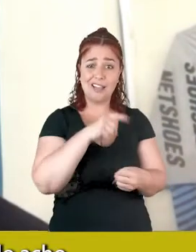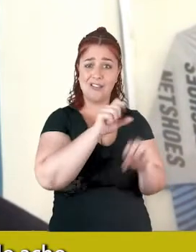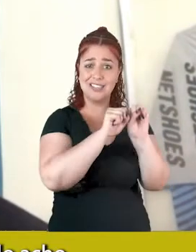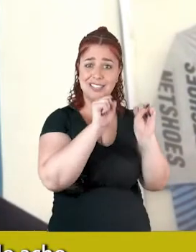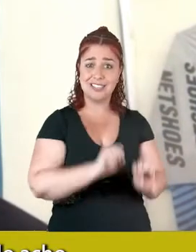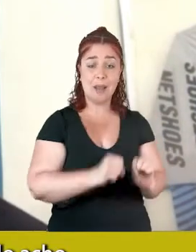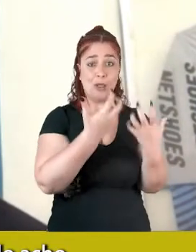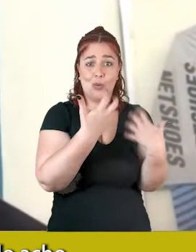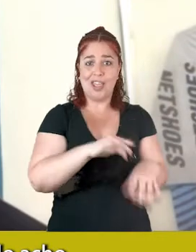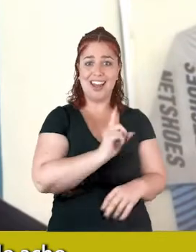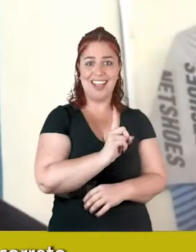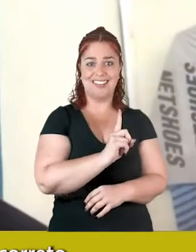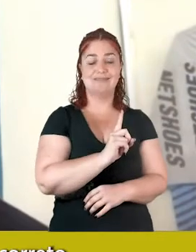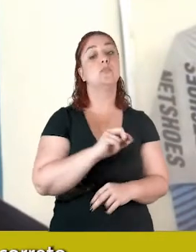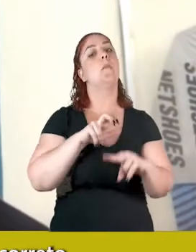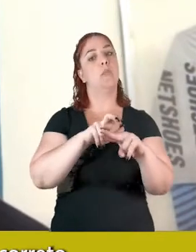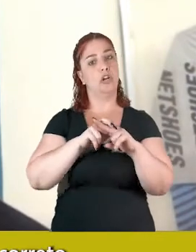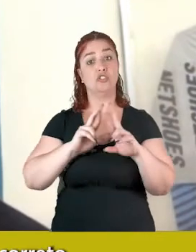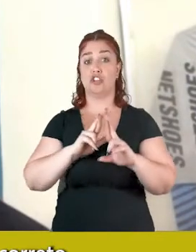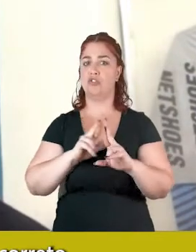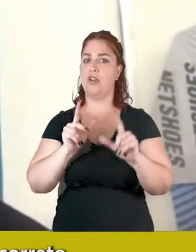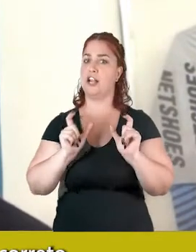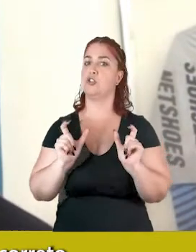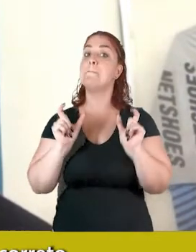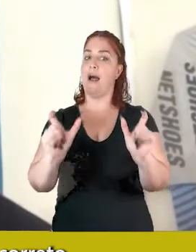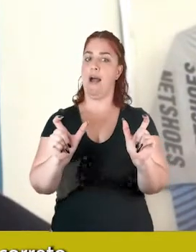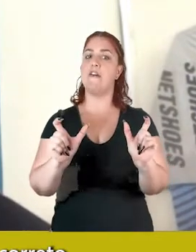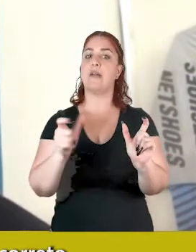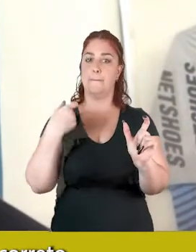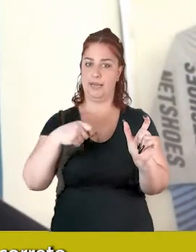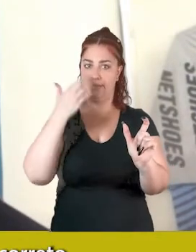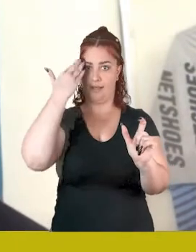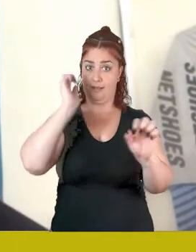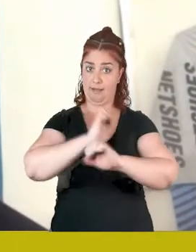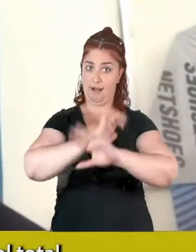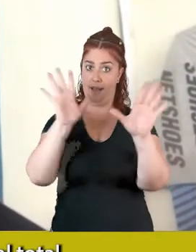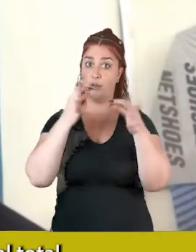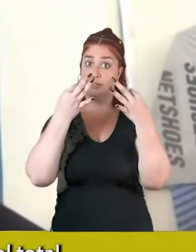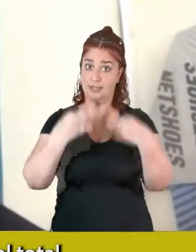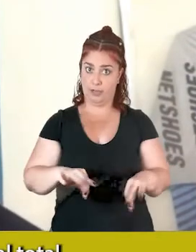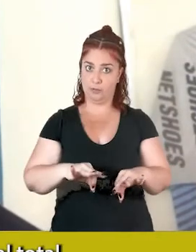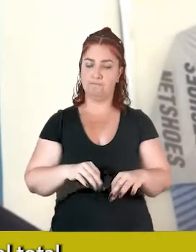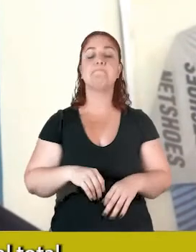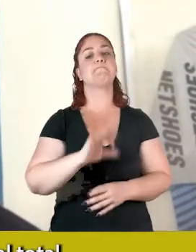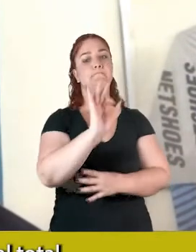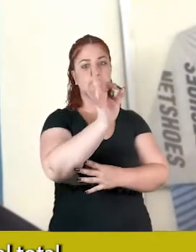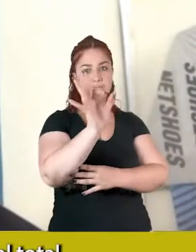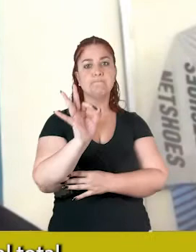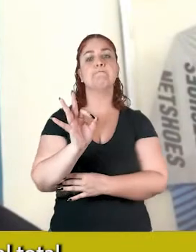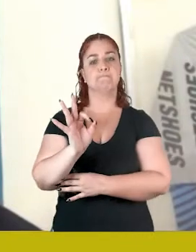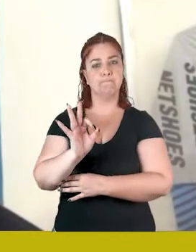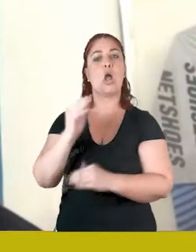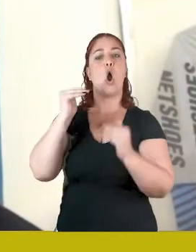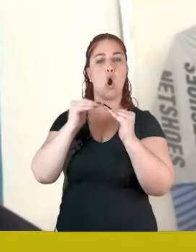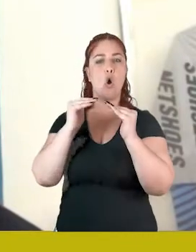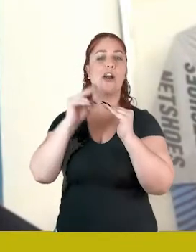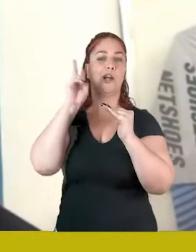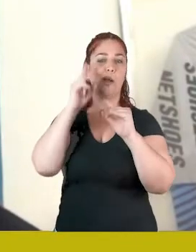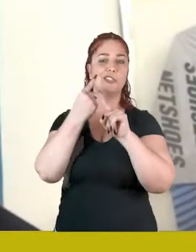o termo escravizado, acho que é bem melhor, bem mais correto. Faz de uso a história, total, total.